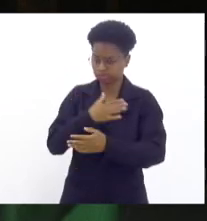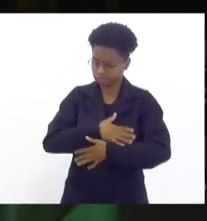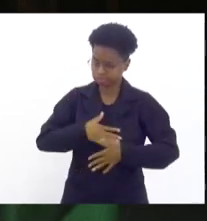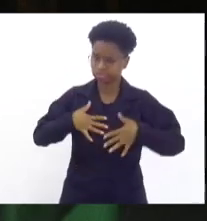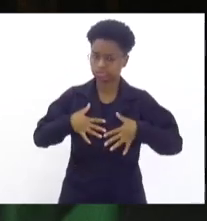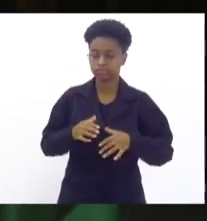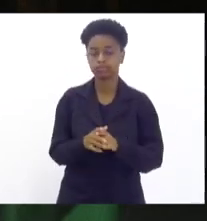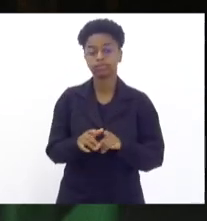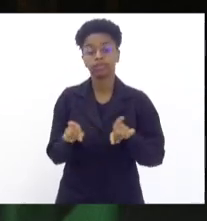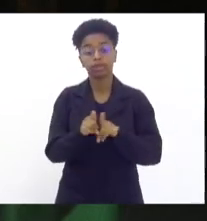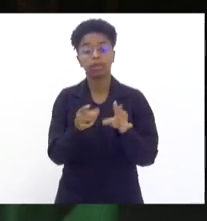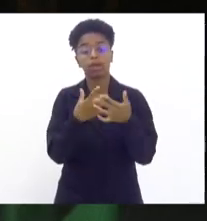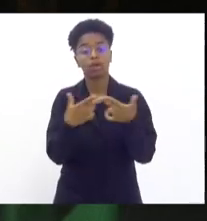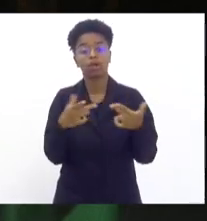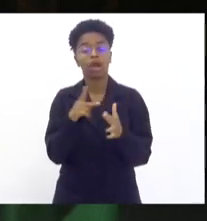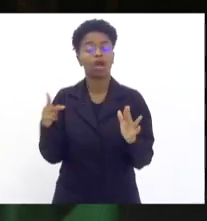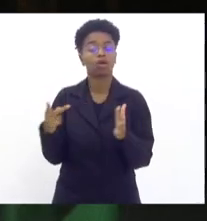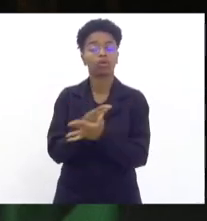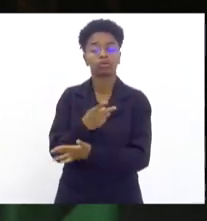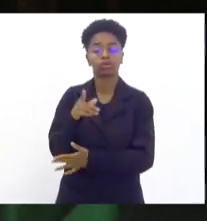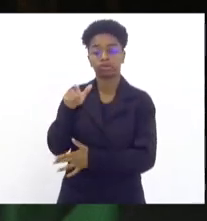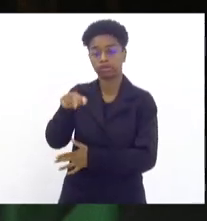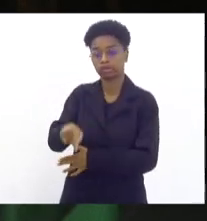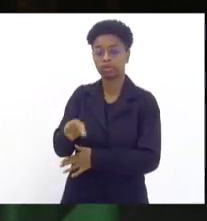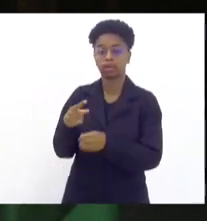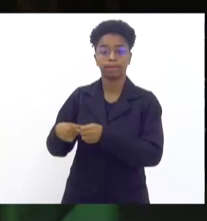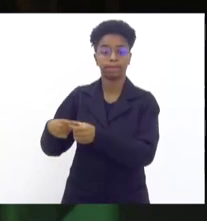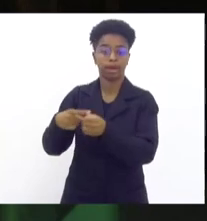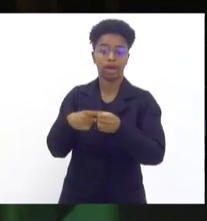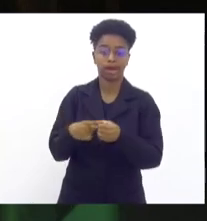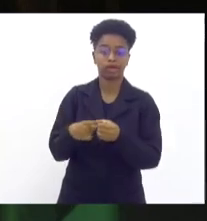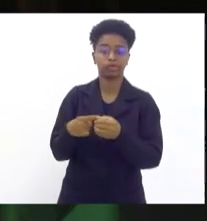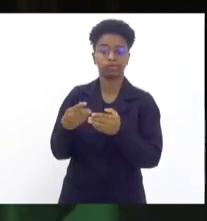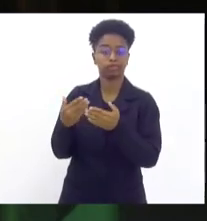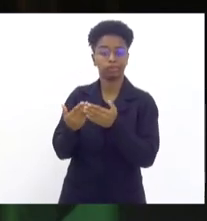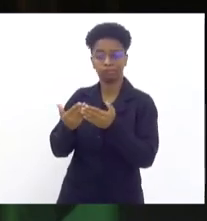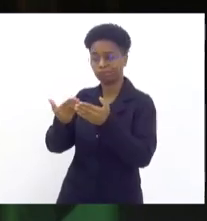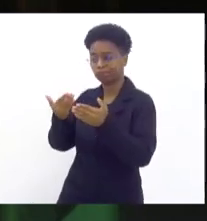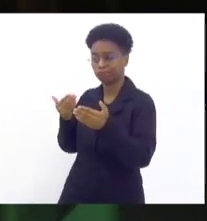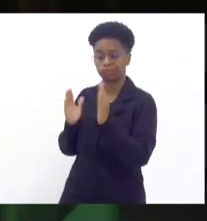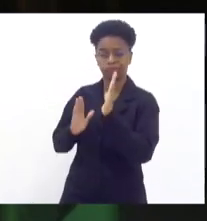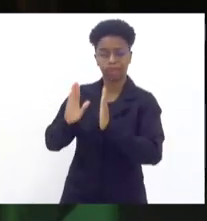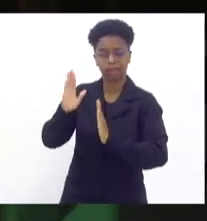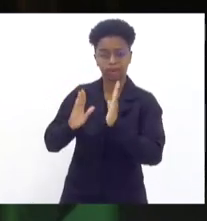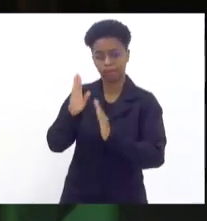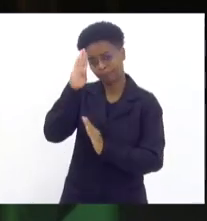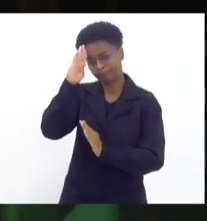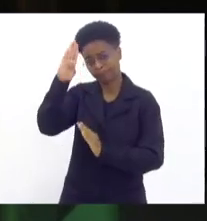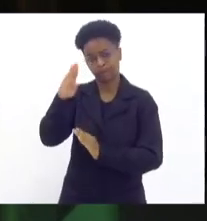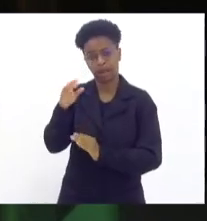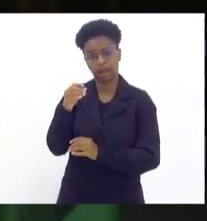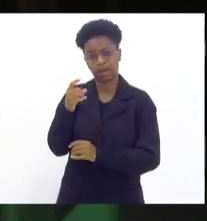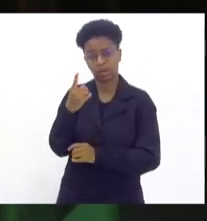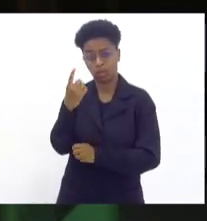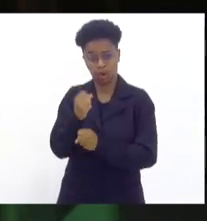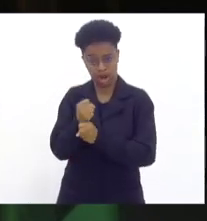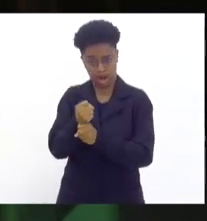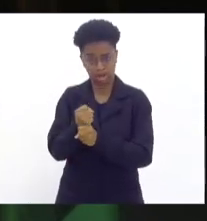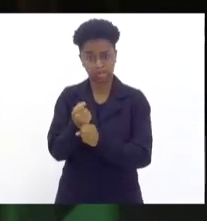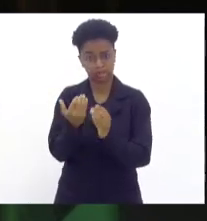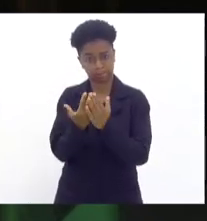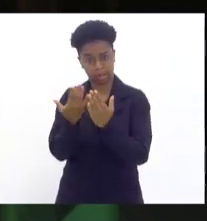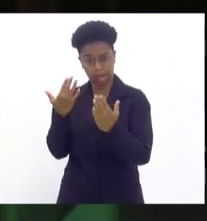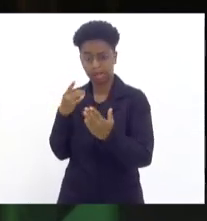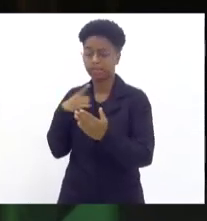Tudo o que está acontecendo em Braz de Pina nos últimos dias, principalmente nesse último ano, tem causas